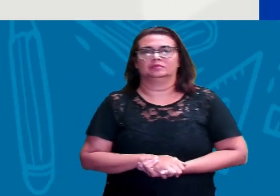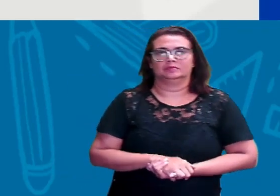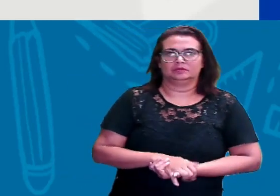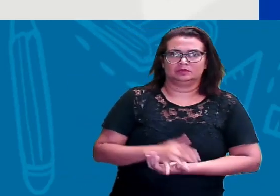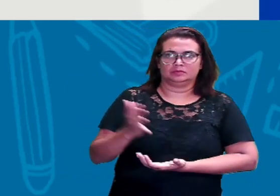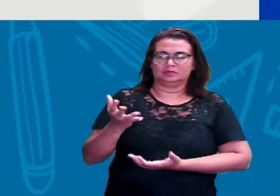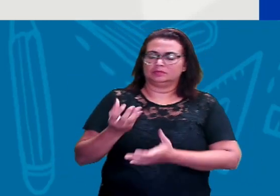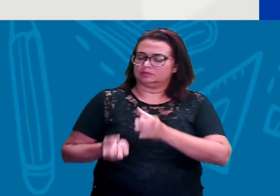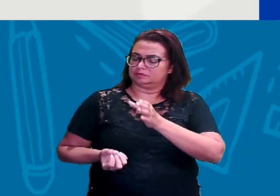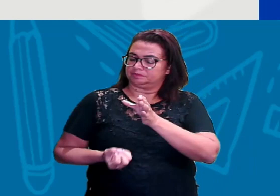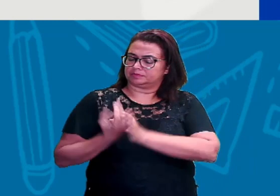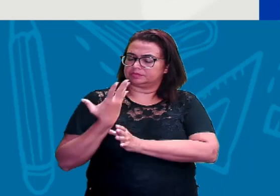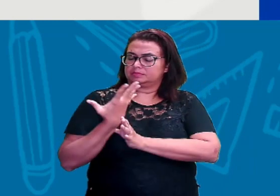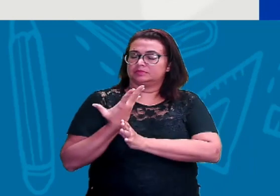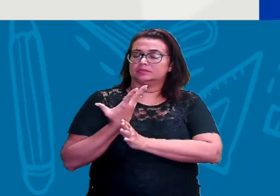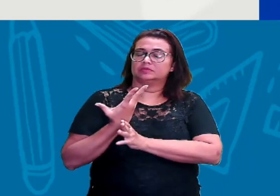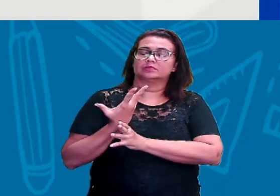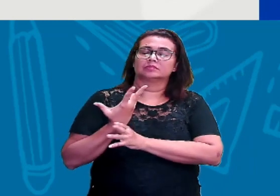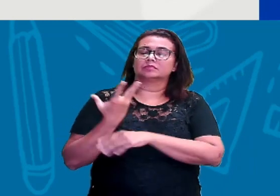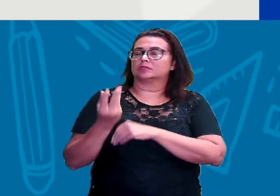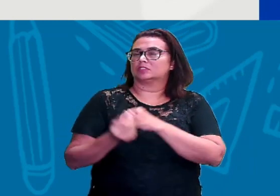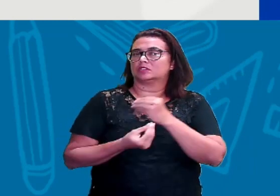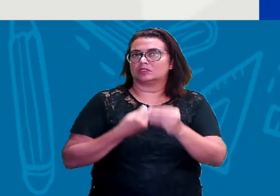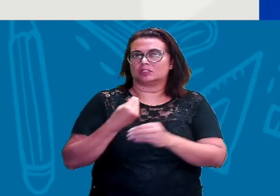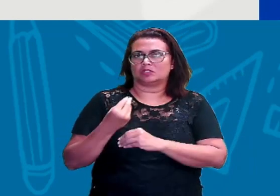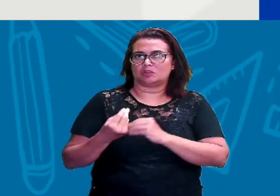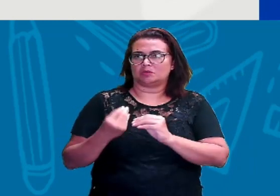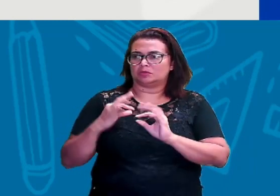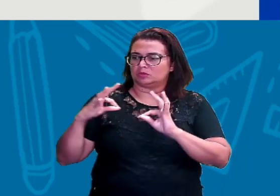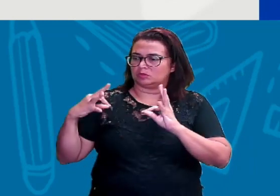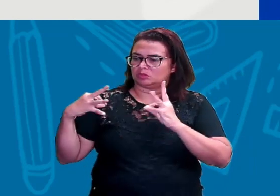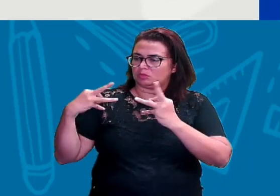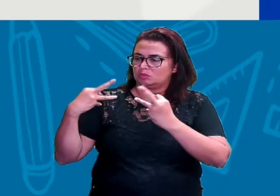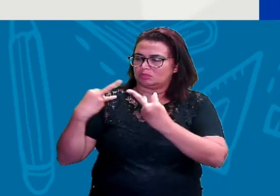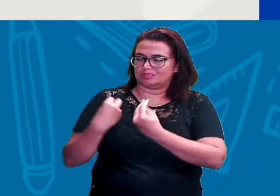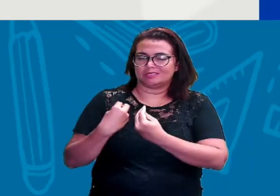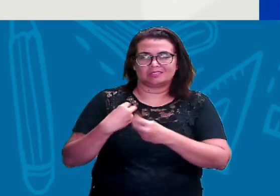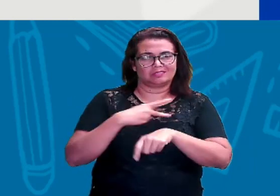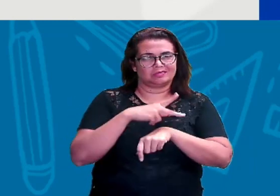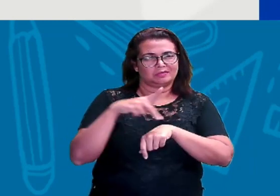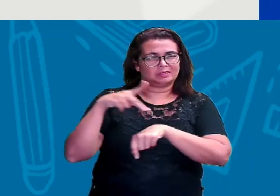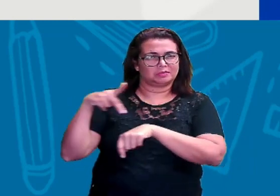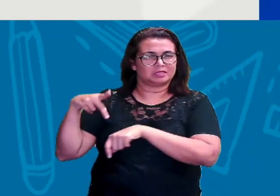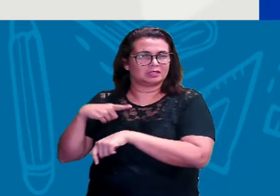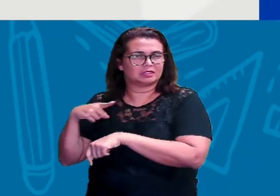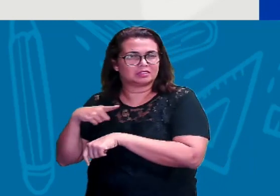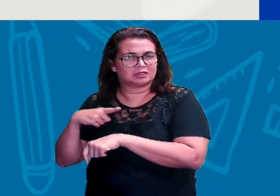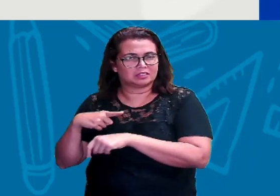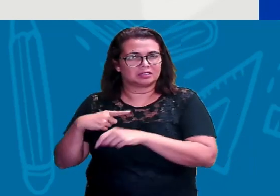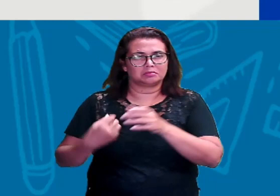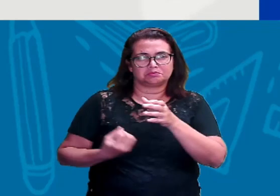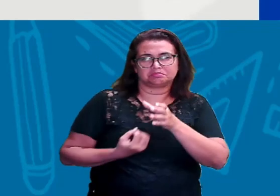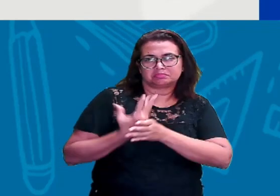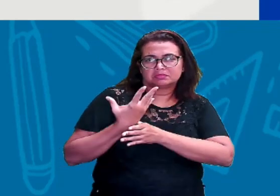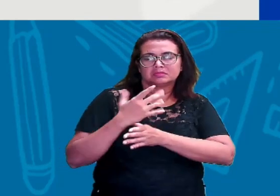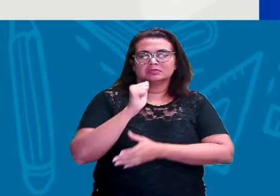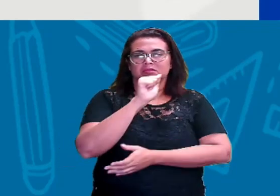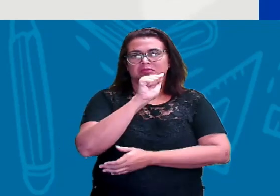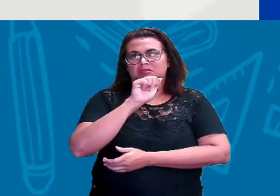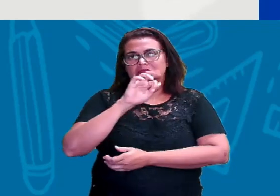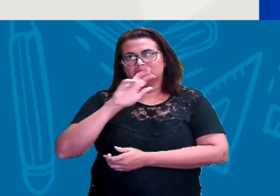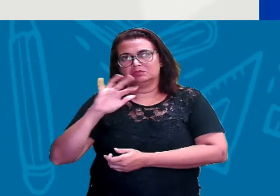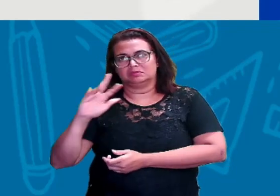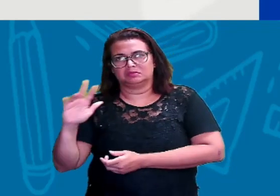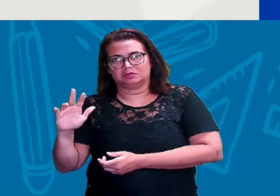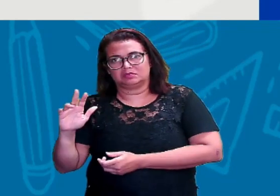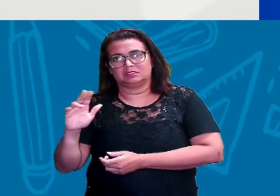da origem. A gente sabe que todo alfabeto teve uma origem. E o alfabeto da língua inglesa? Quais foram suas